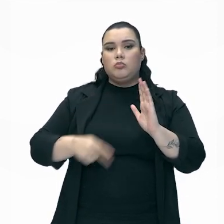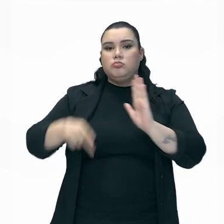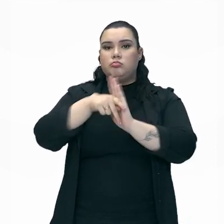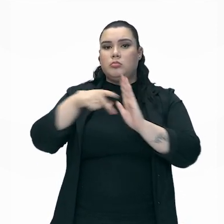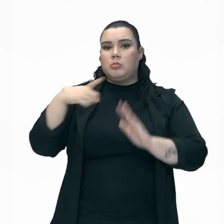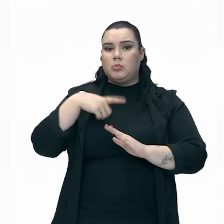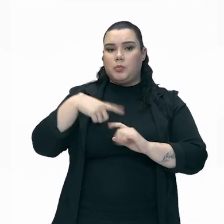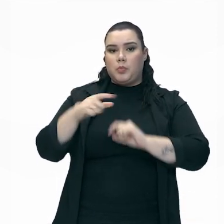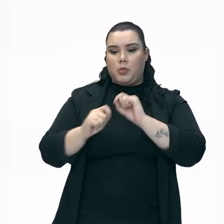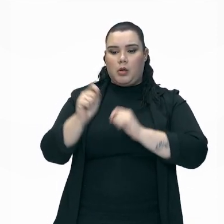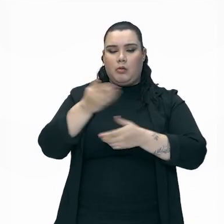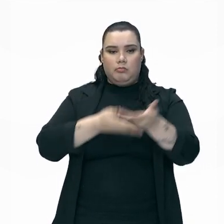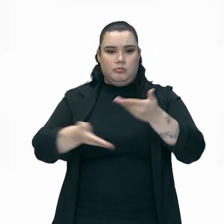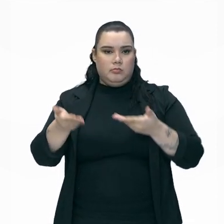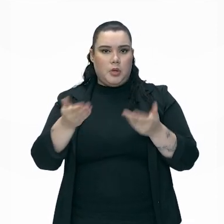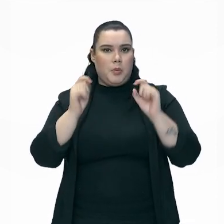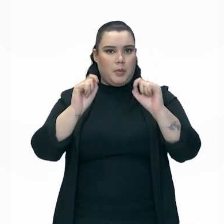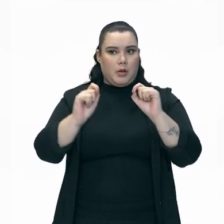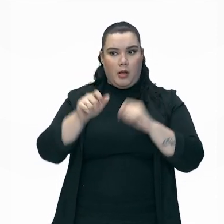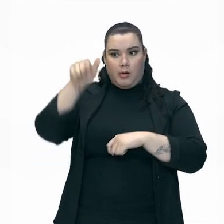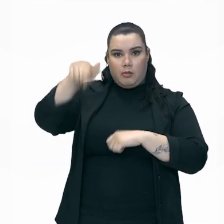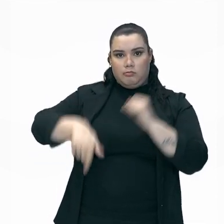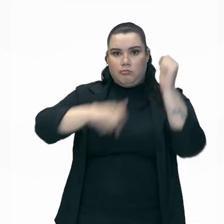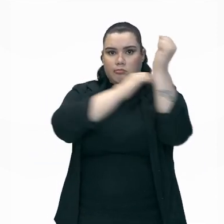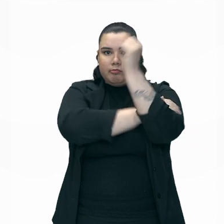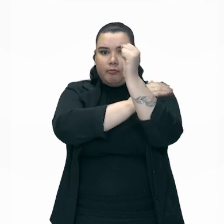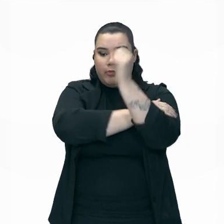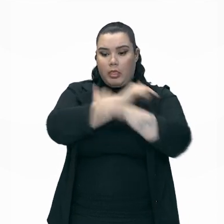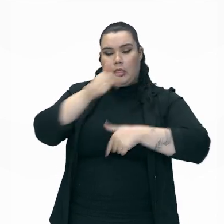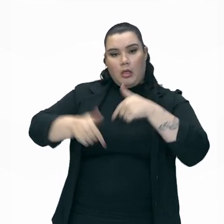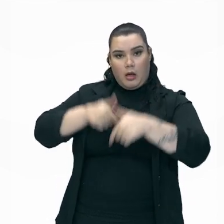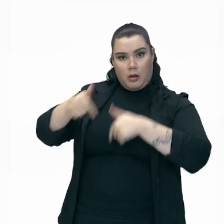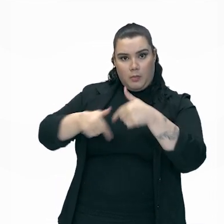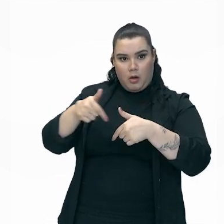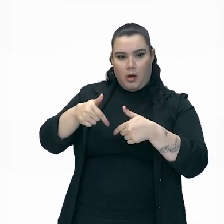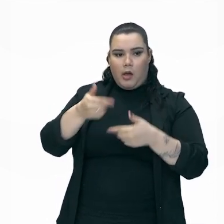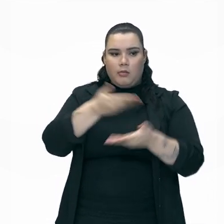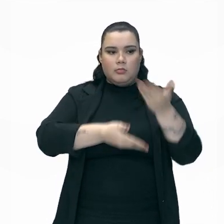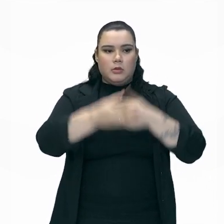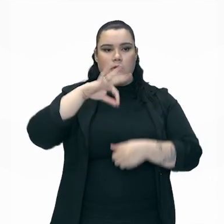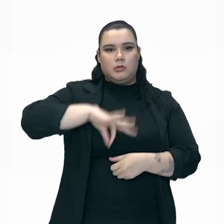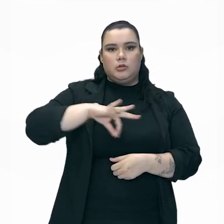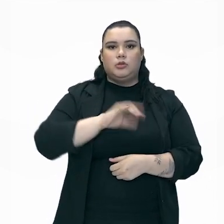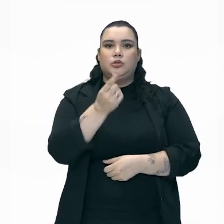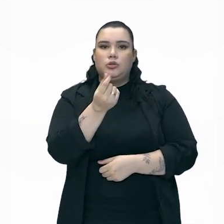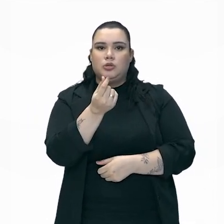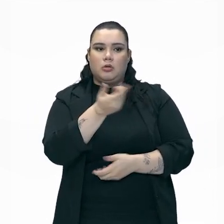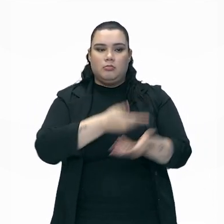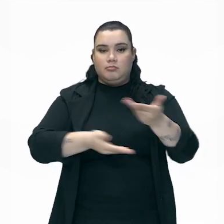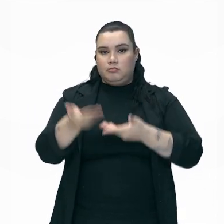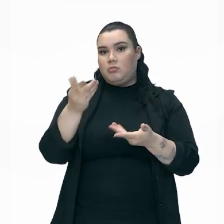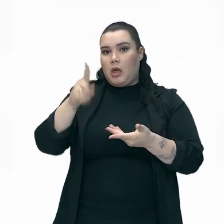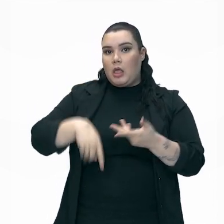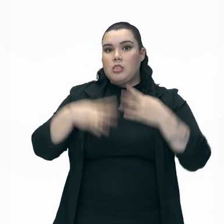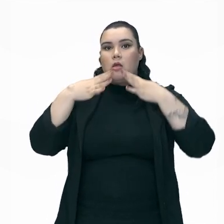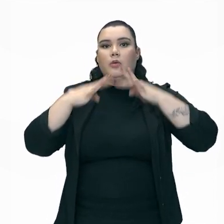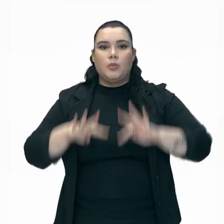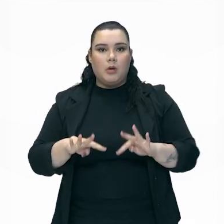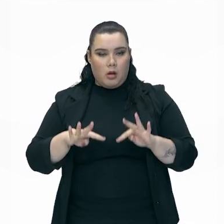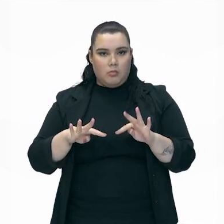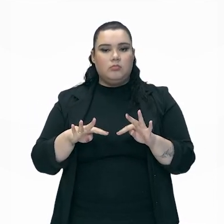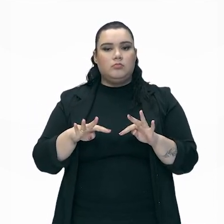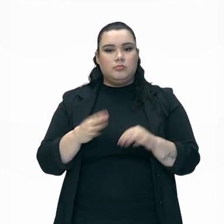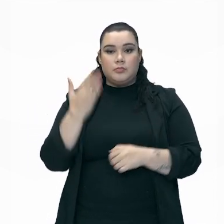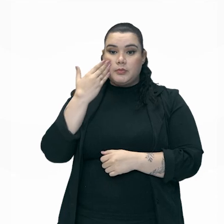aí essa troca da força de trabalho por dinheiro. Basicamente é assim que funciona. A gente tem então essa